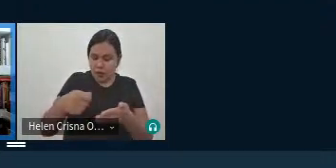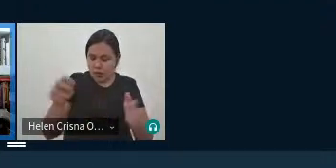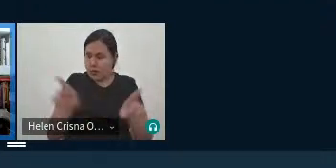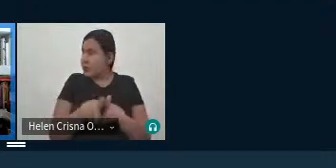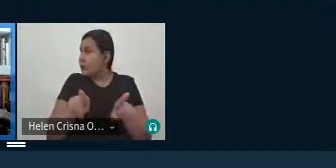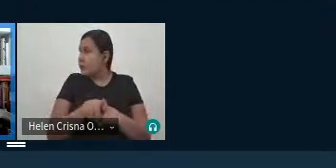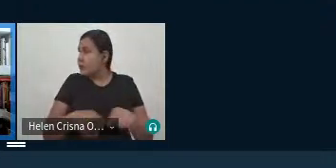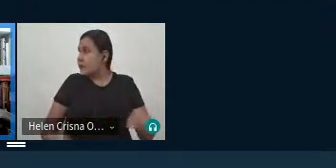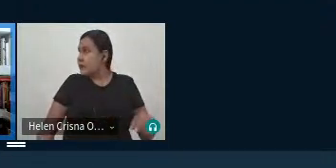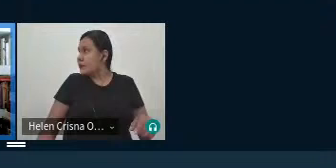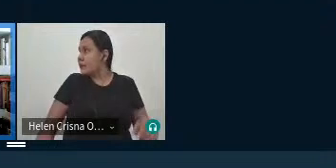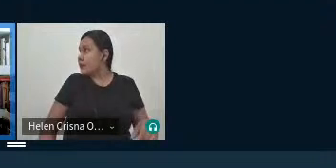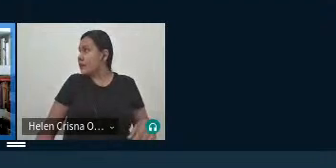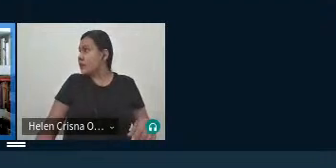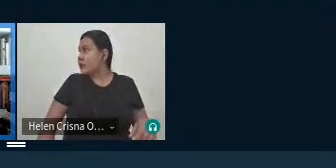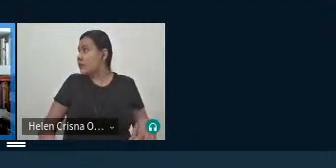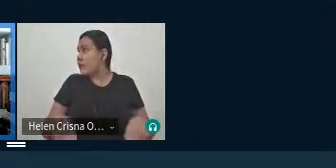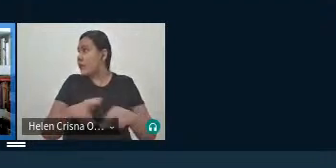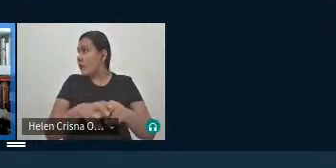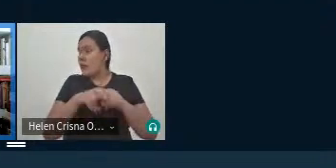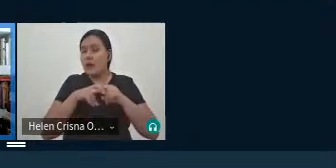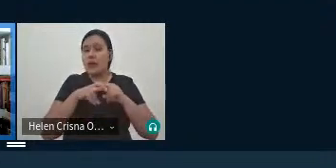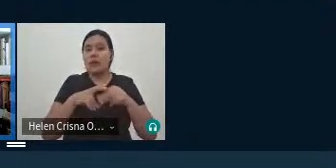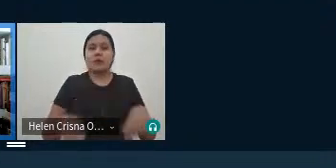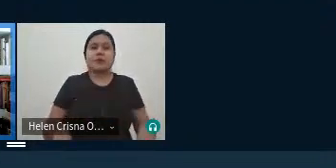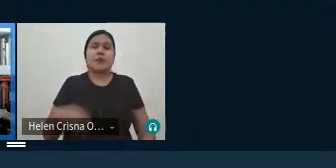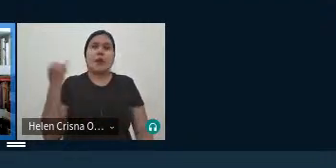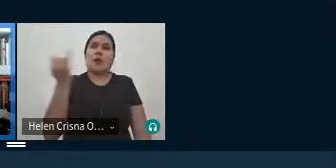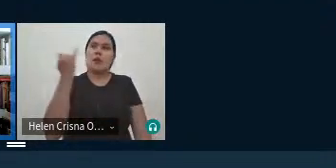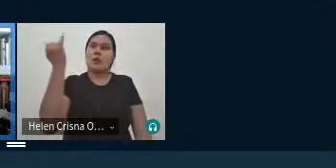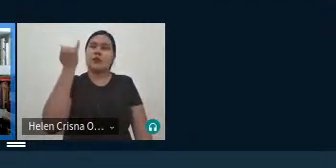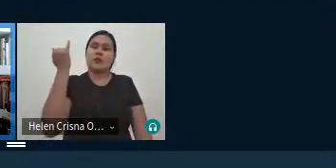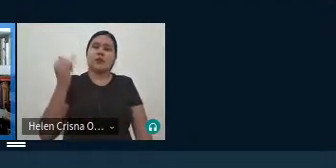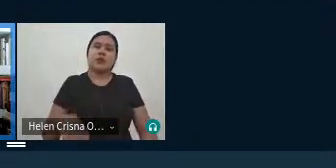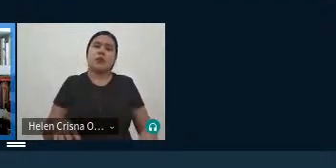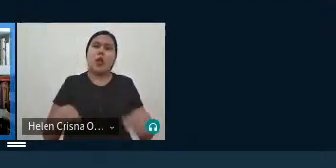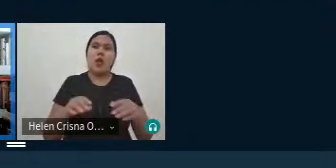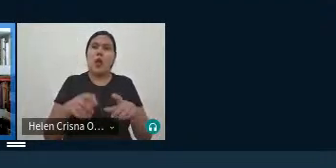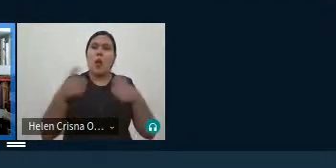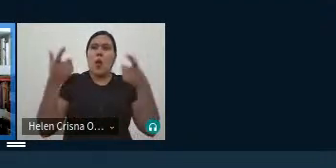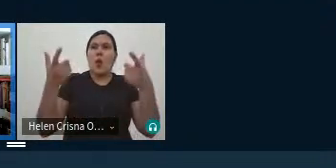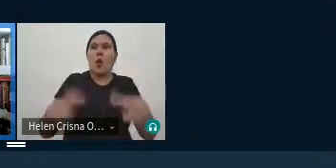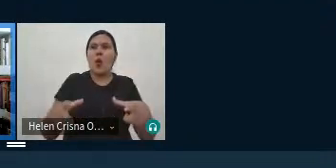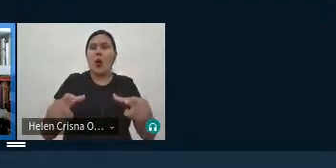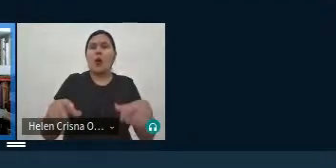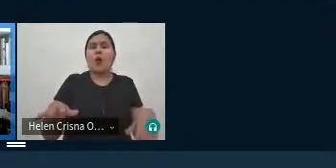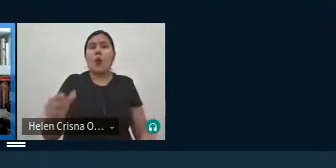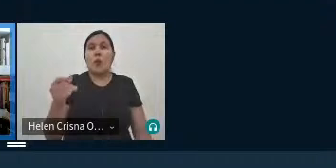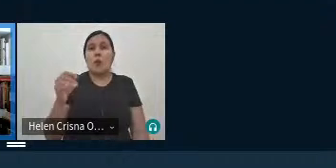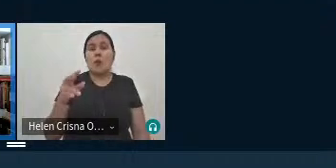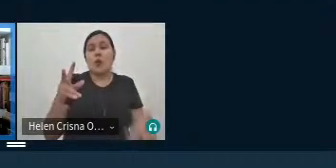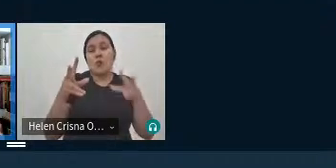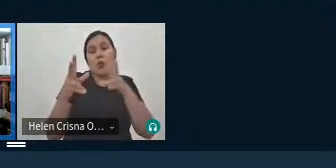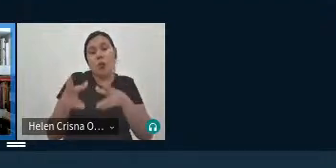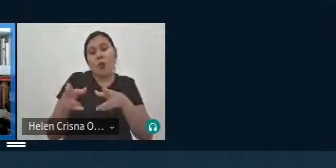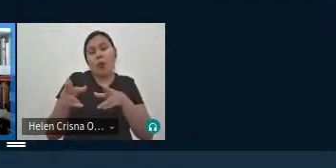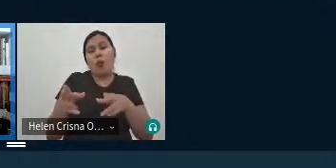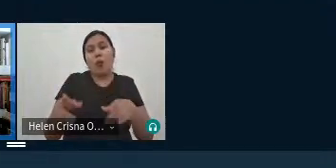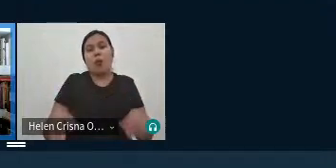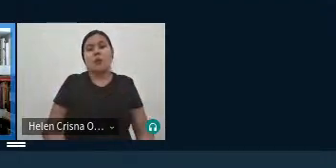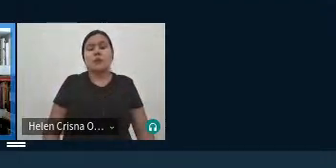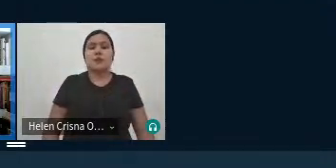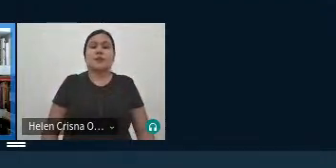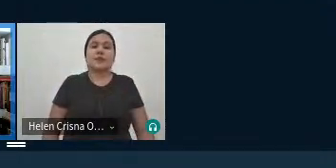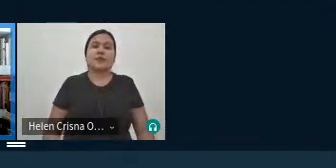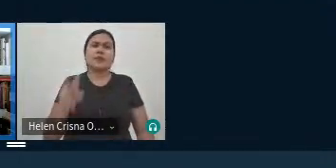e é por isso que eu julgo ser tão importante nós termos espaços como este aqui né viabilizados pelo